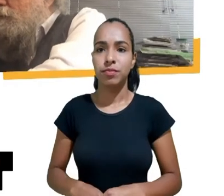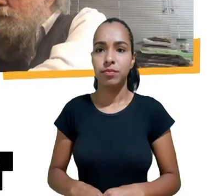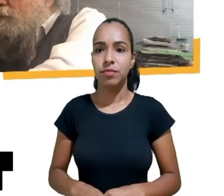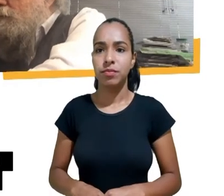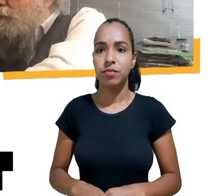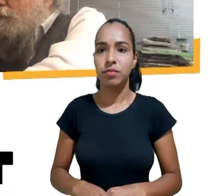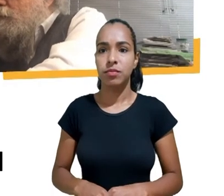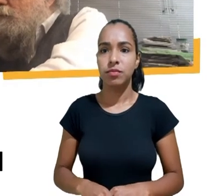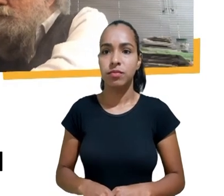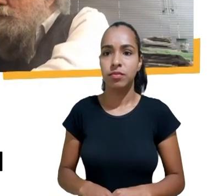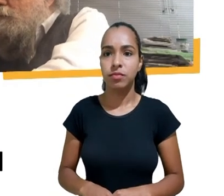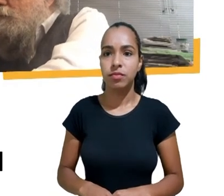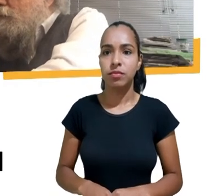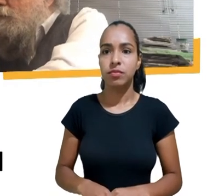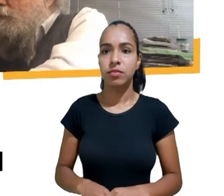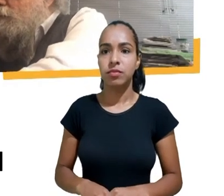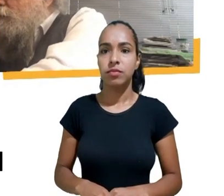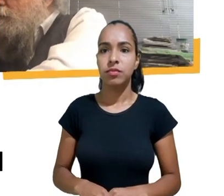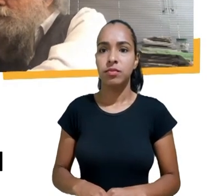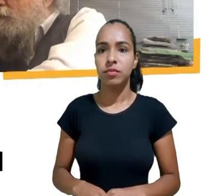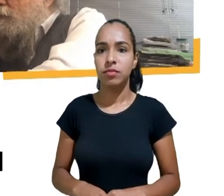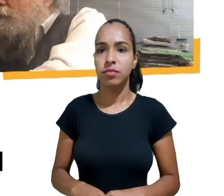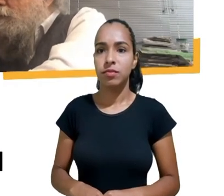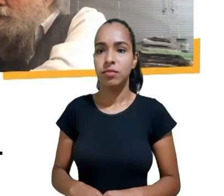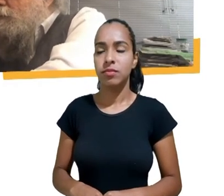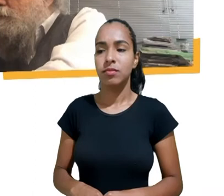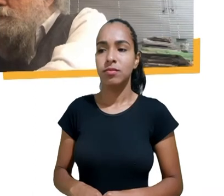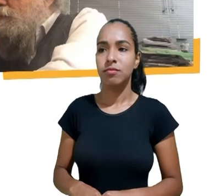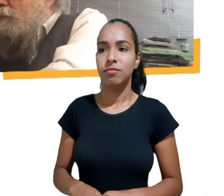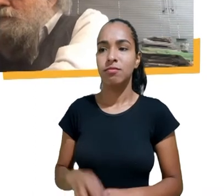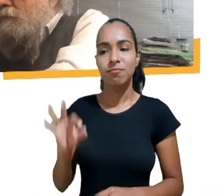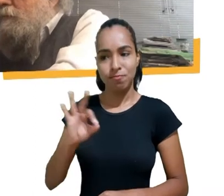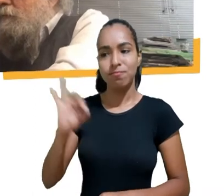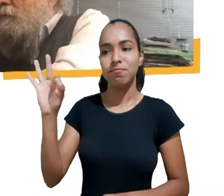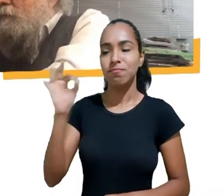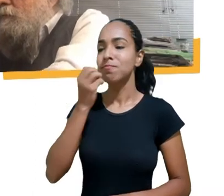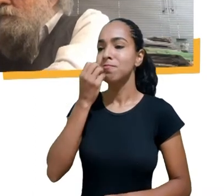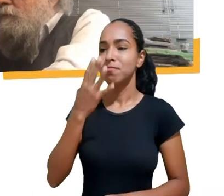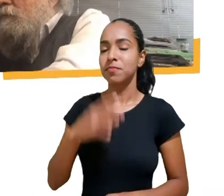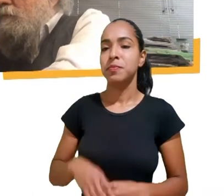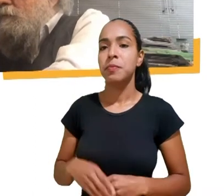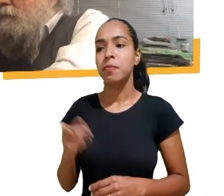excelente Azodara agora eu passo a palavra ao professor Paulo por favor